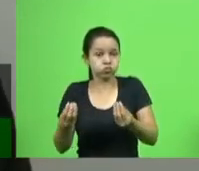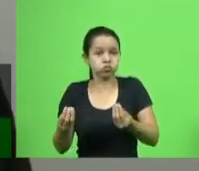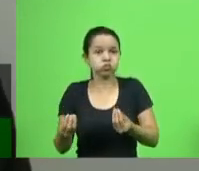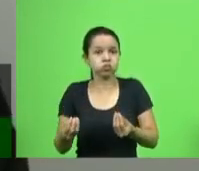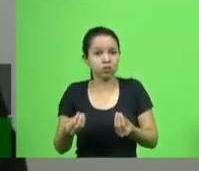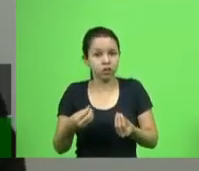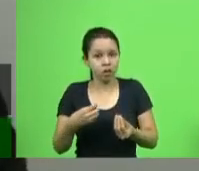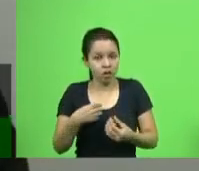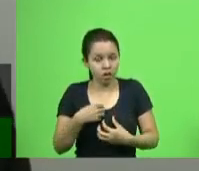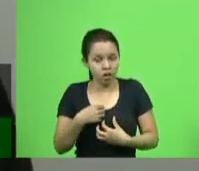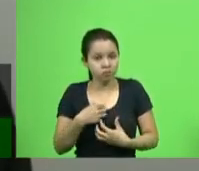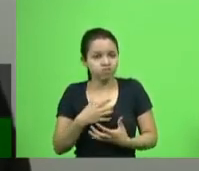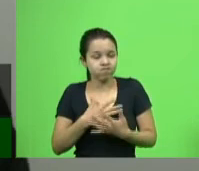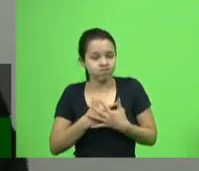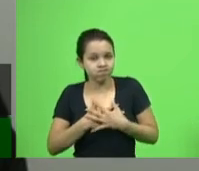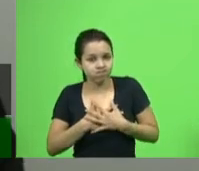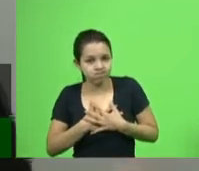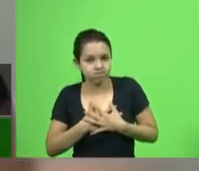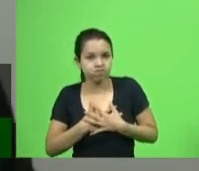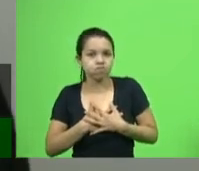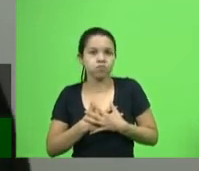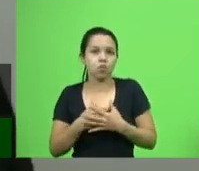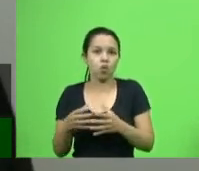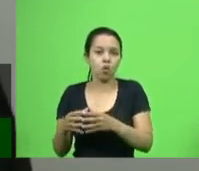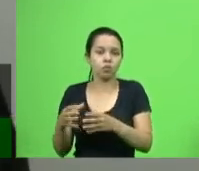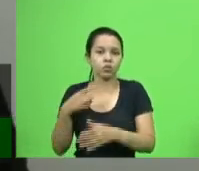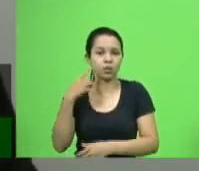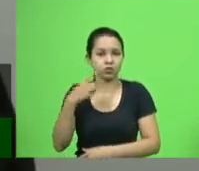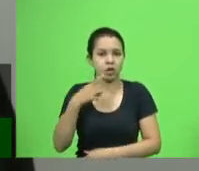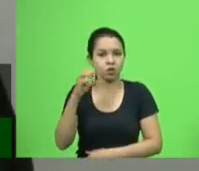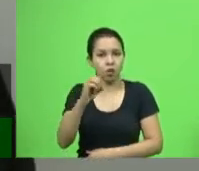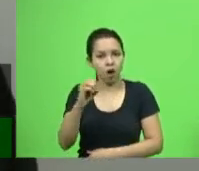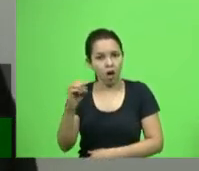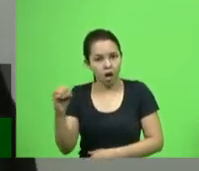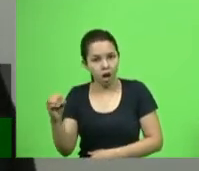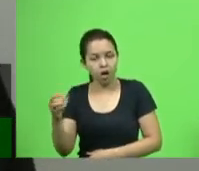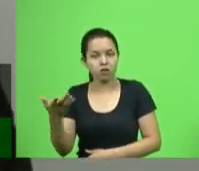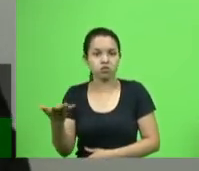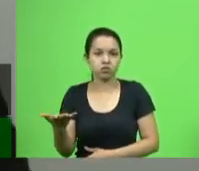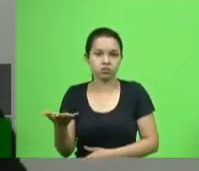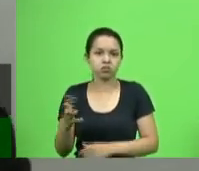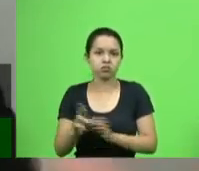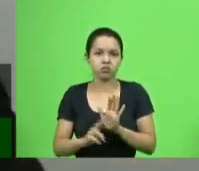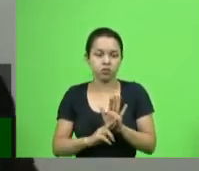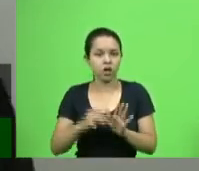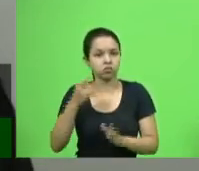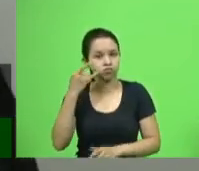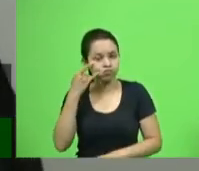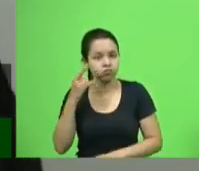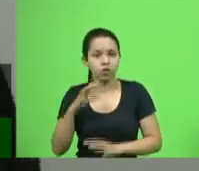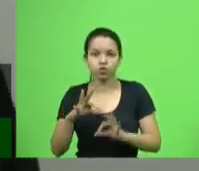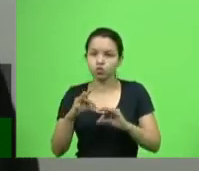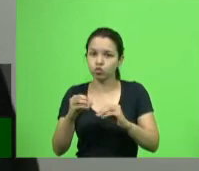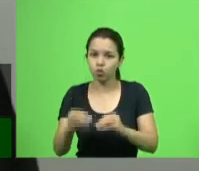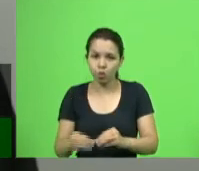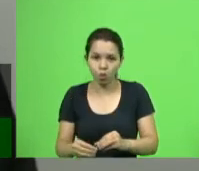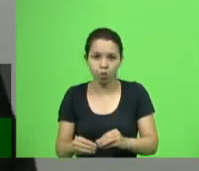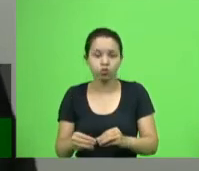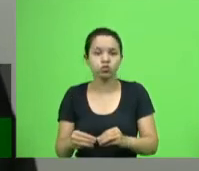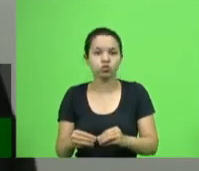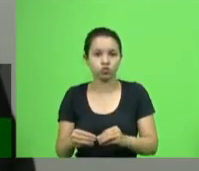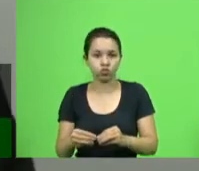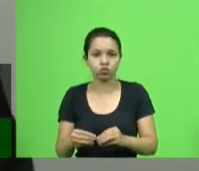deputados do S. Santa Catarina, em nome do deputado Mauro de Nadal, deputado Neutis Sareta, enfim, todos que fazem parte dessa